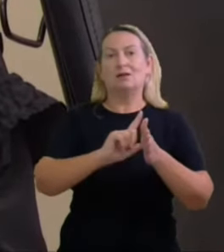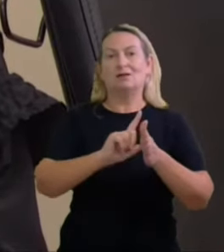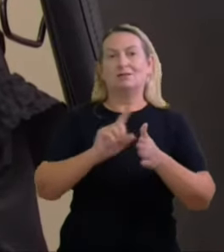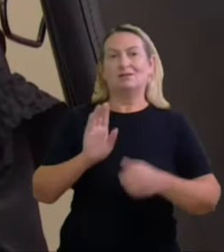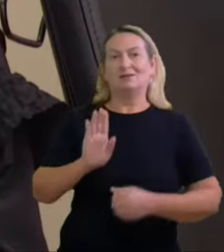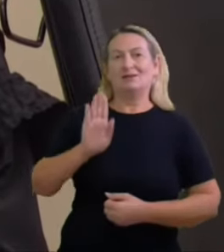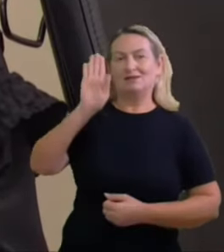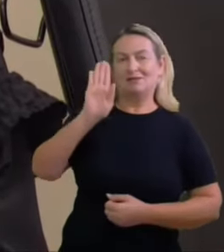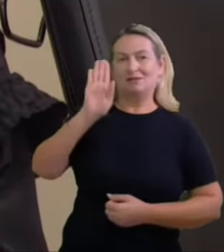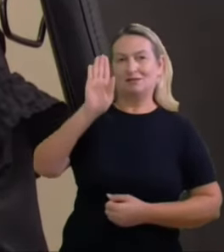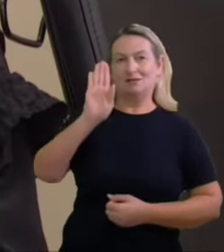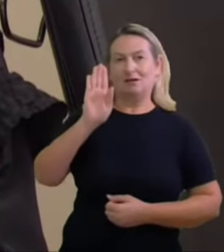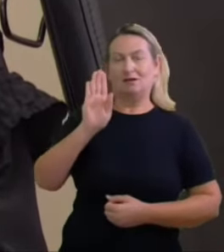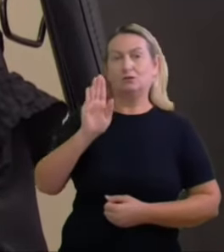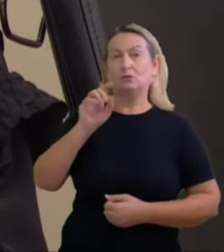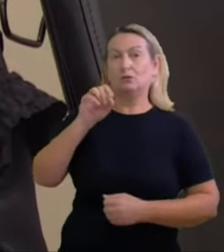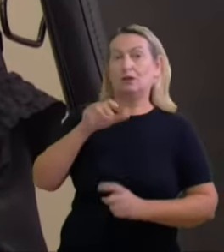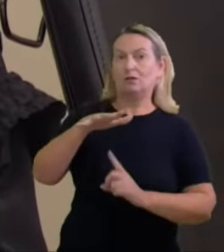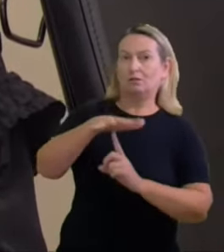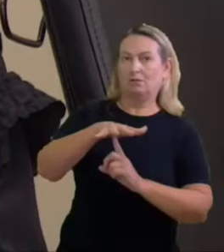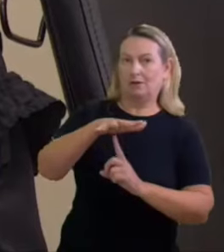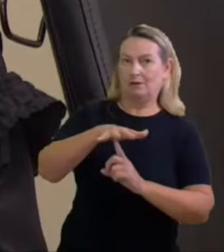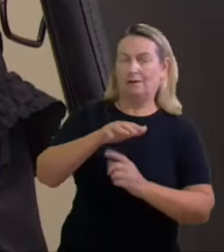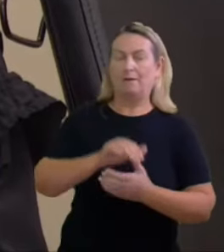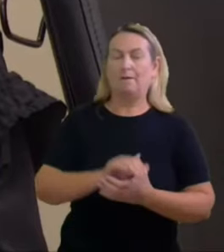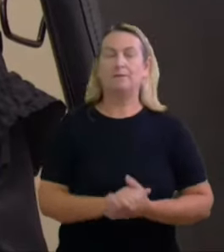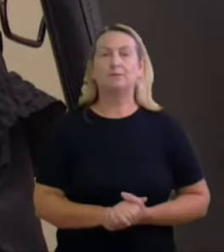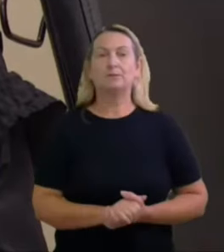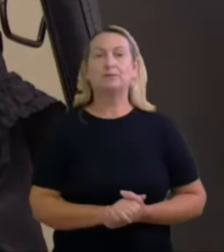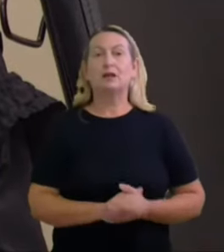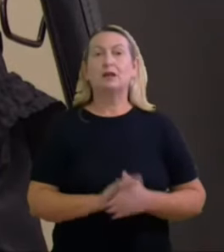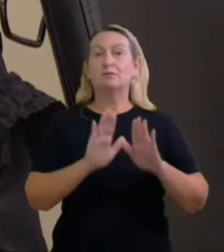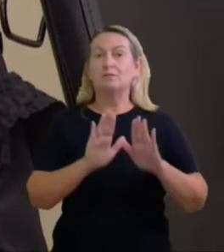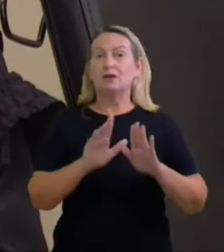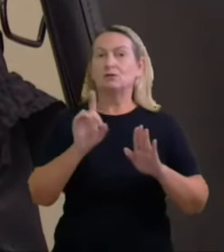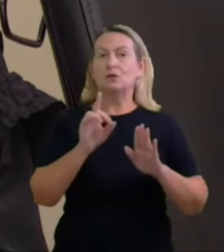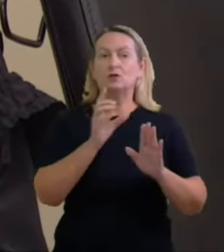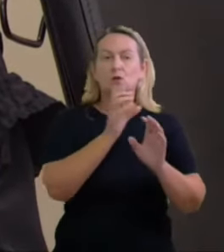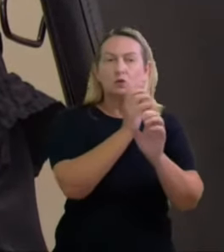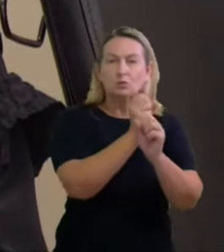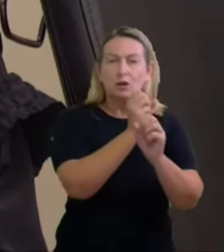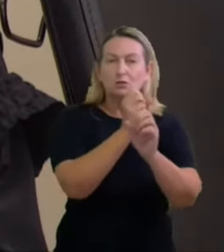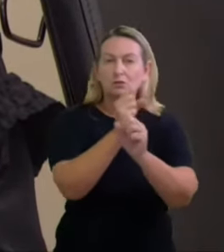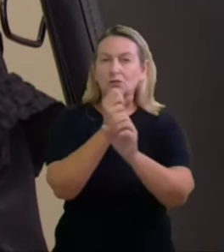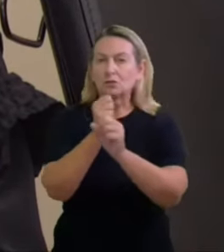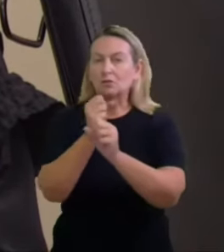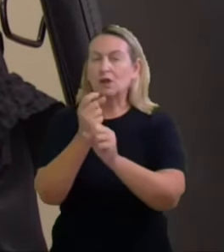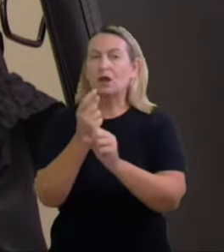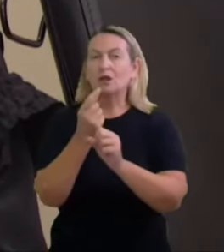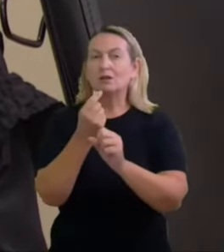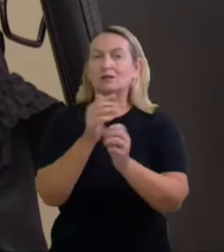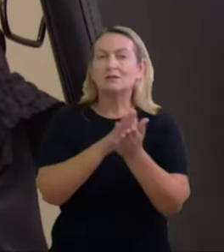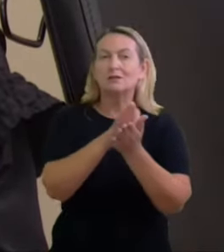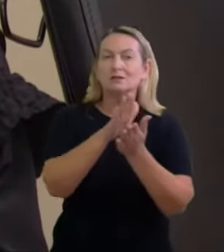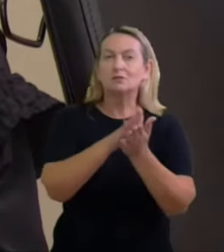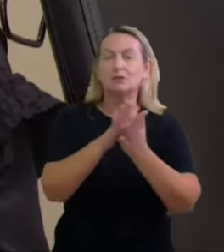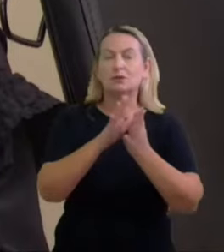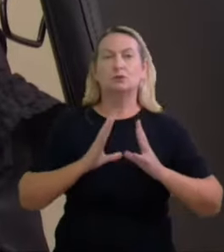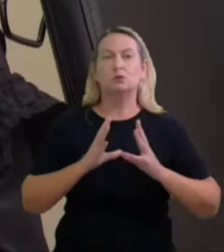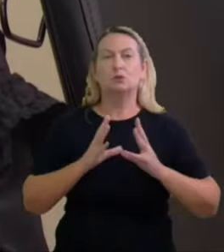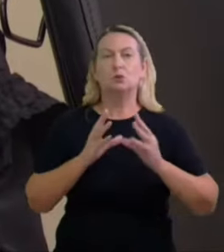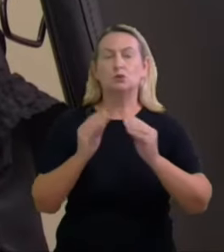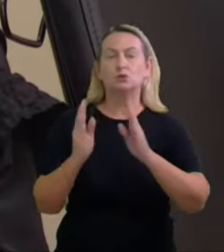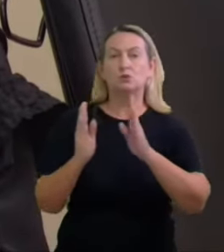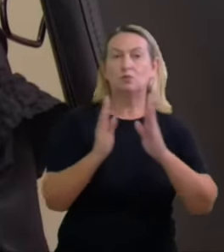Paraná por outro lado também não se acolhe a ideia da simples soma das despesas de todos os períodos da pré-campanha como